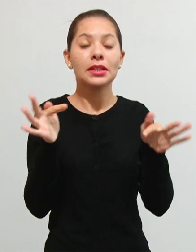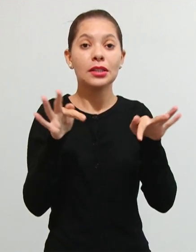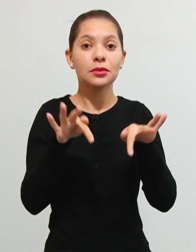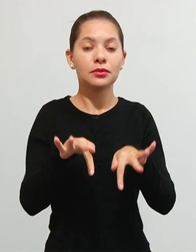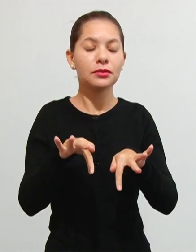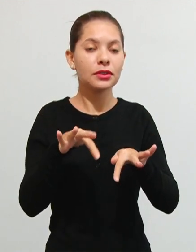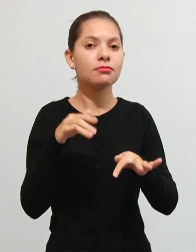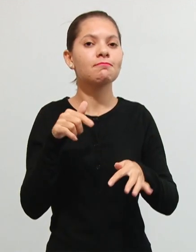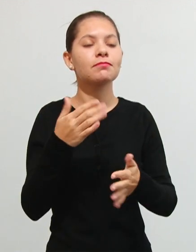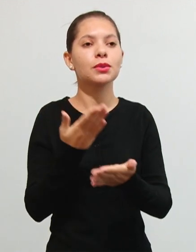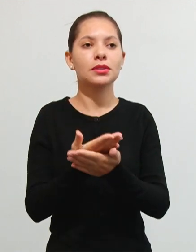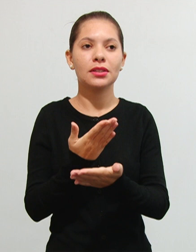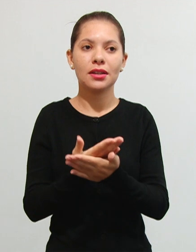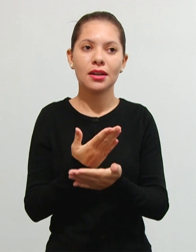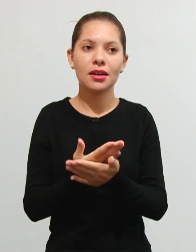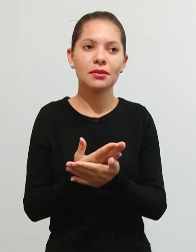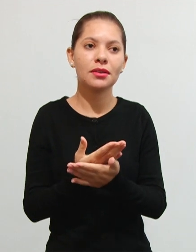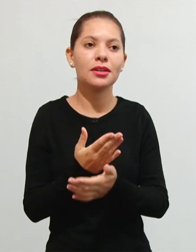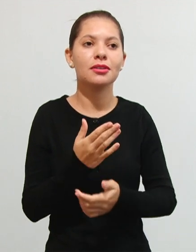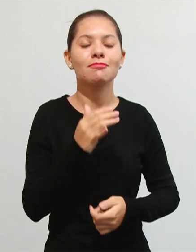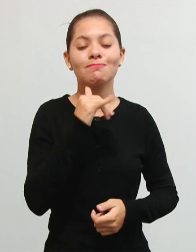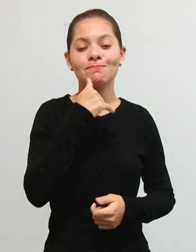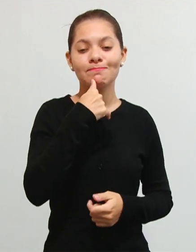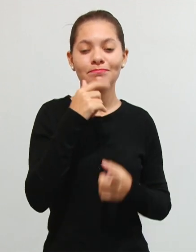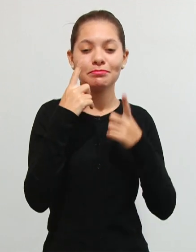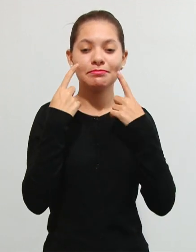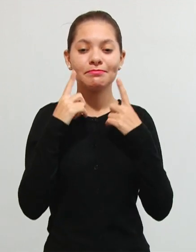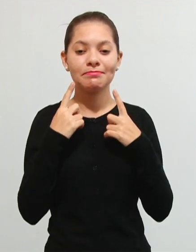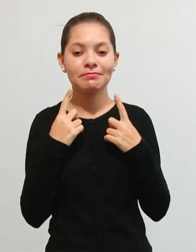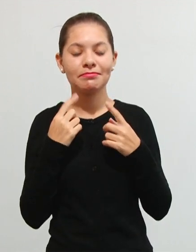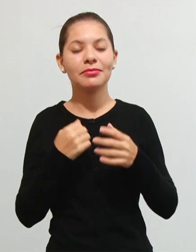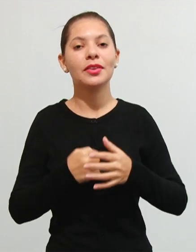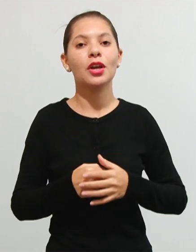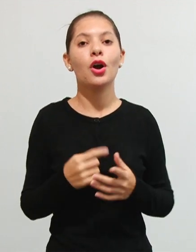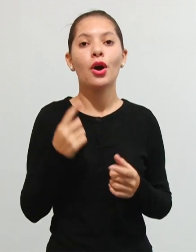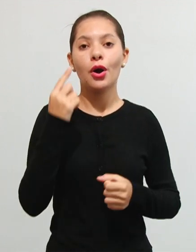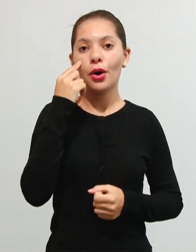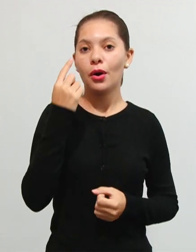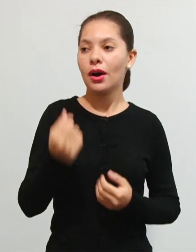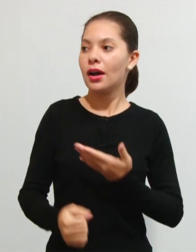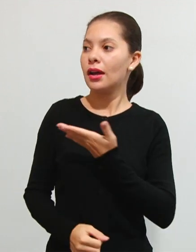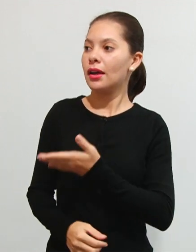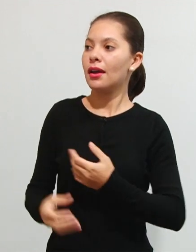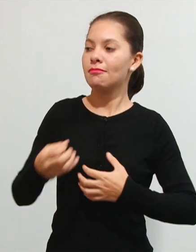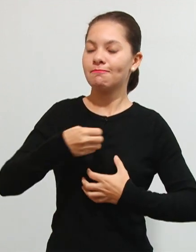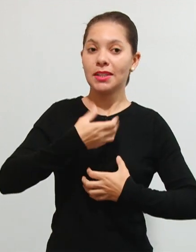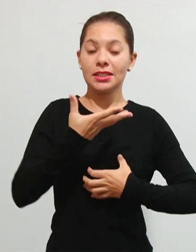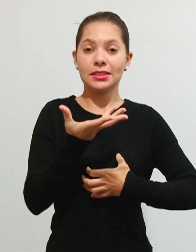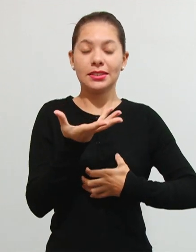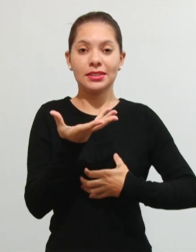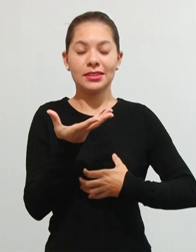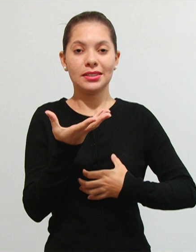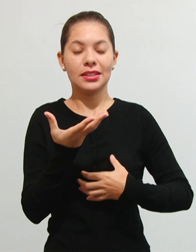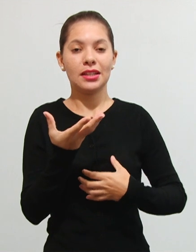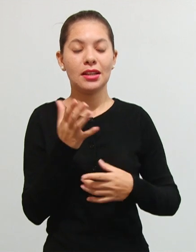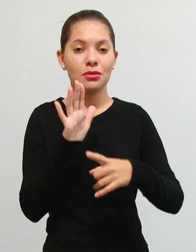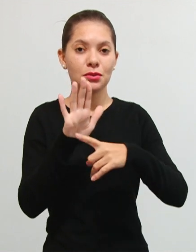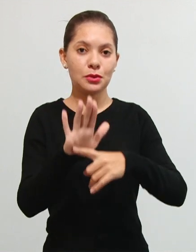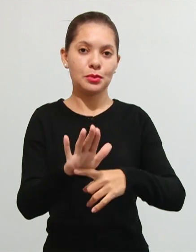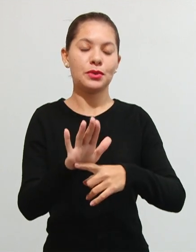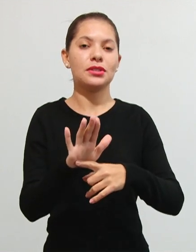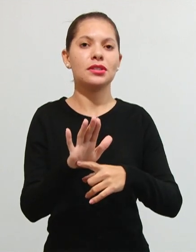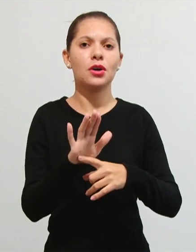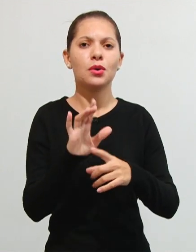finalzinho da nossa aula que pena né olha só a essência dessas contribuições corporativas consiste em